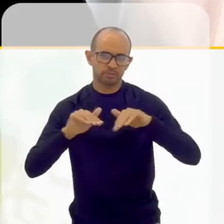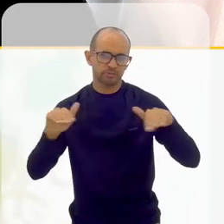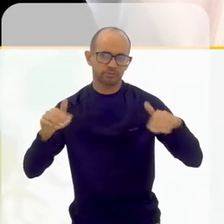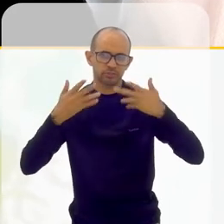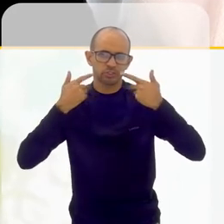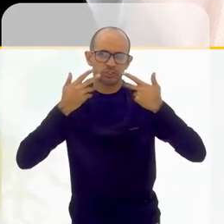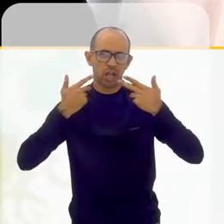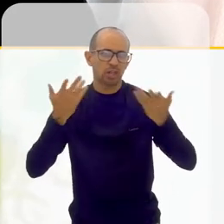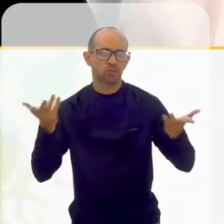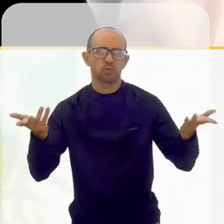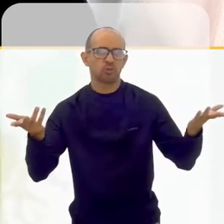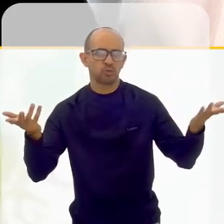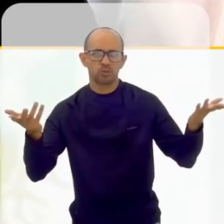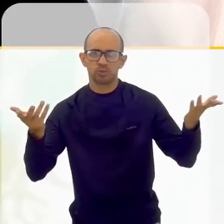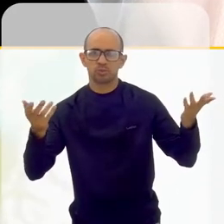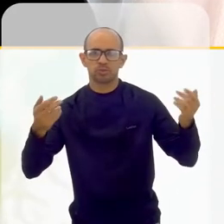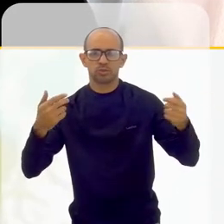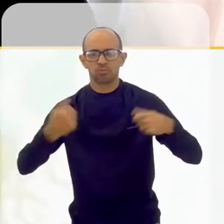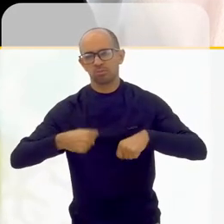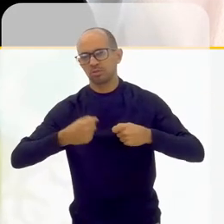Amo teatro e tal,